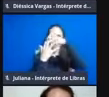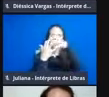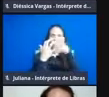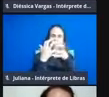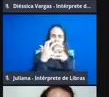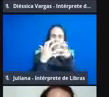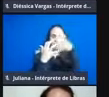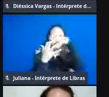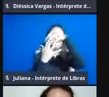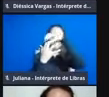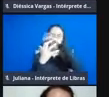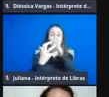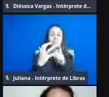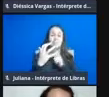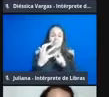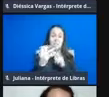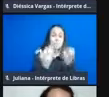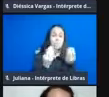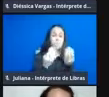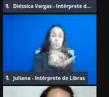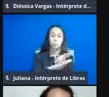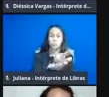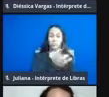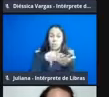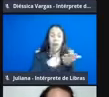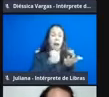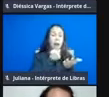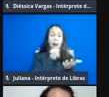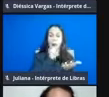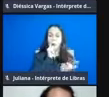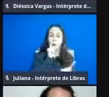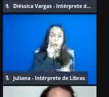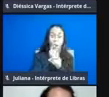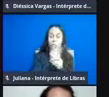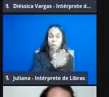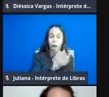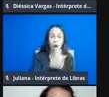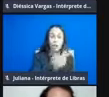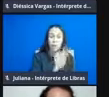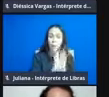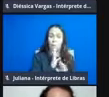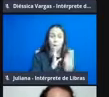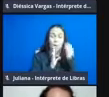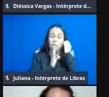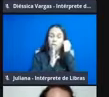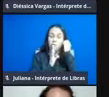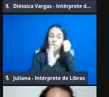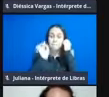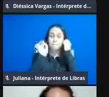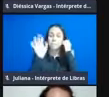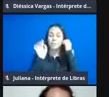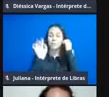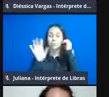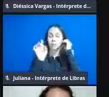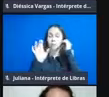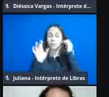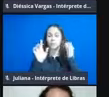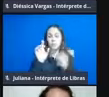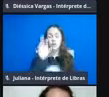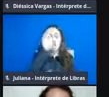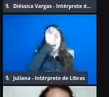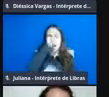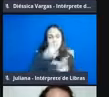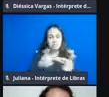ainda a serem descobertas, especialmente de insetos, aracnídeos,